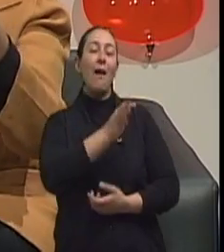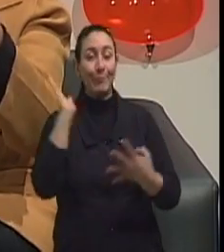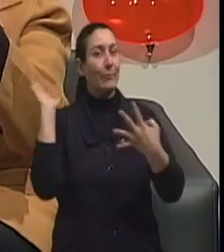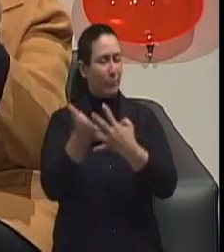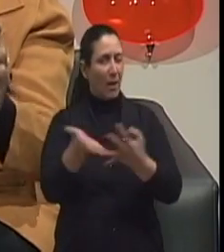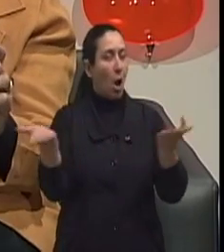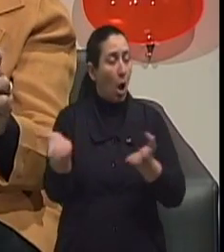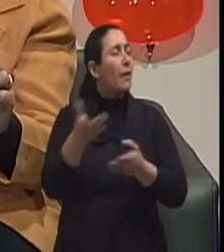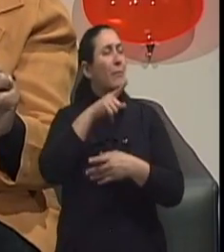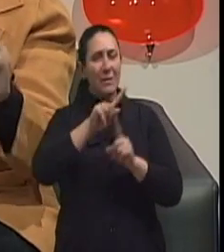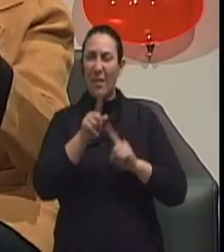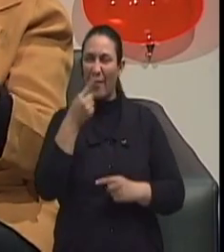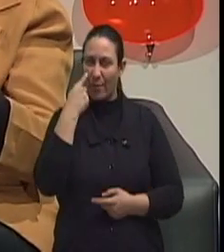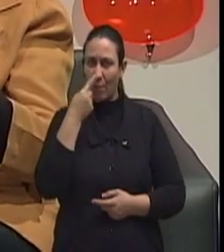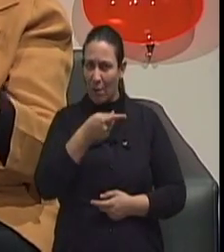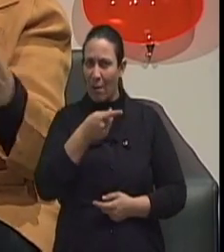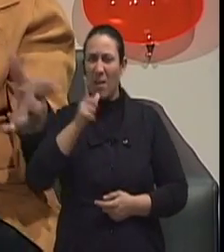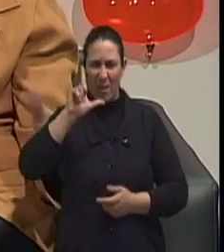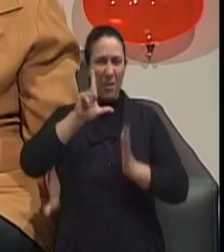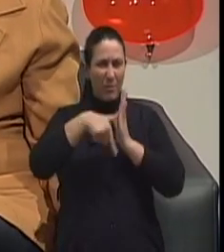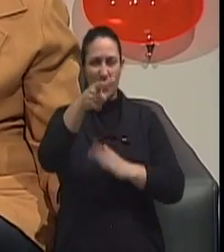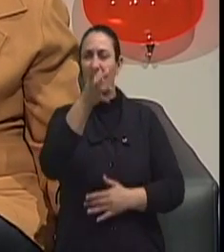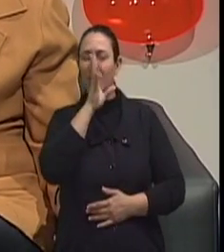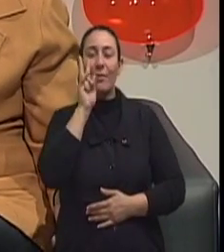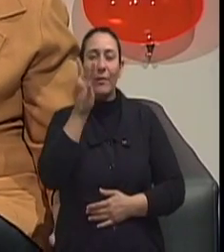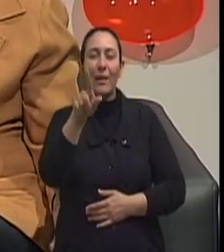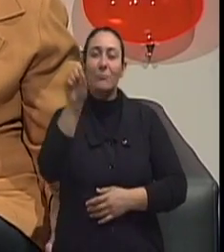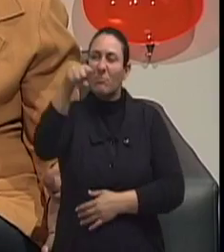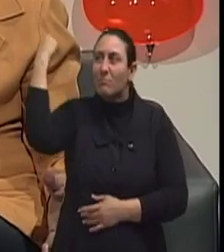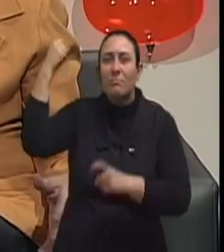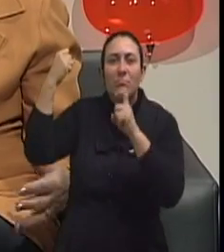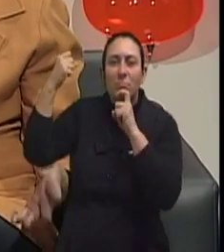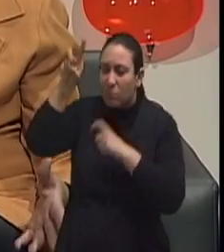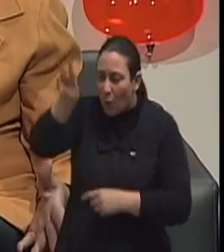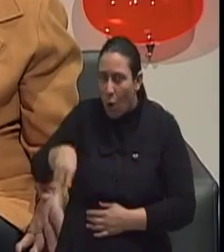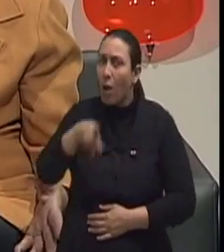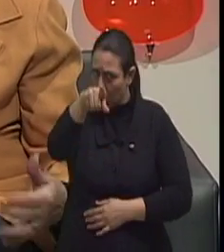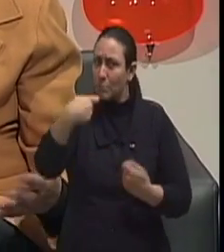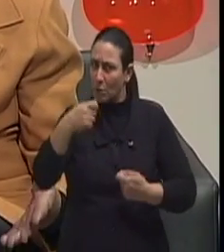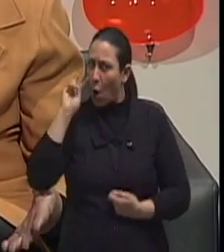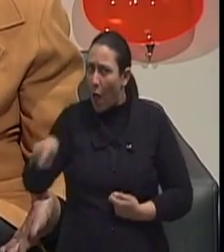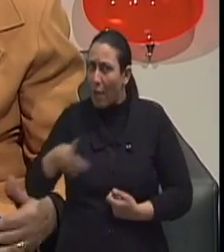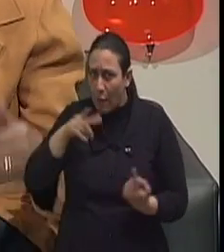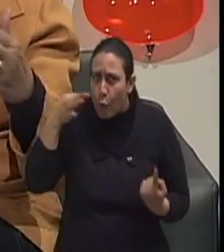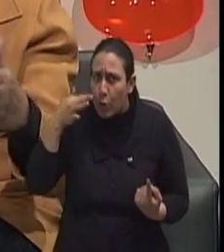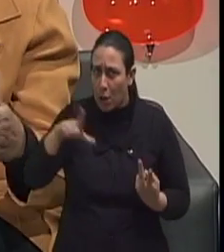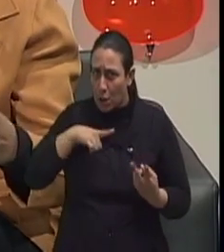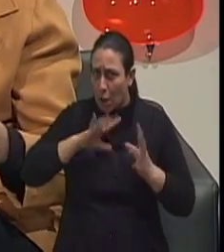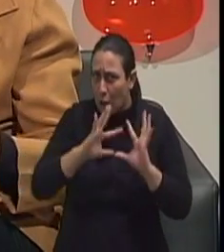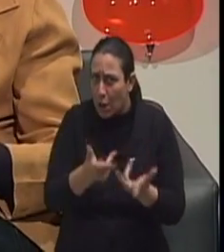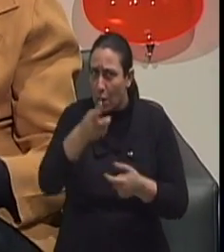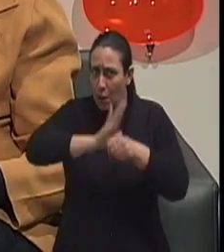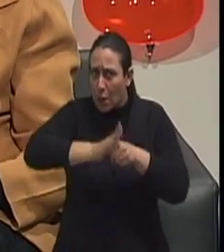e olha, ele é muito curto, mas depois do programa, você pode dar uma olhadinha na geladeira, está faltando fruto, está faltando verdura, está faltando legumes, então